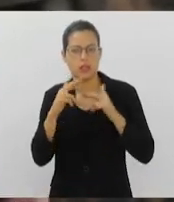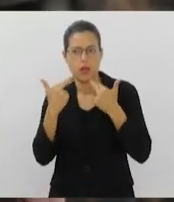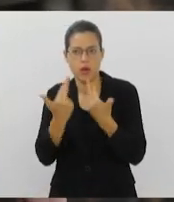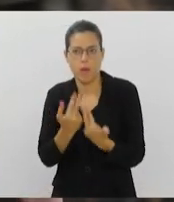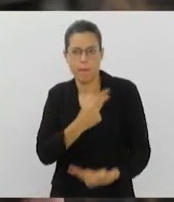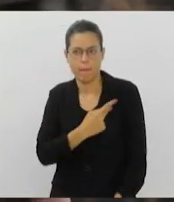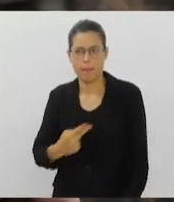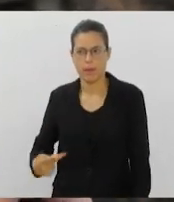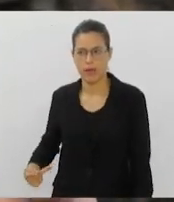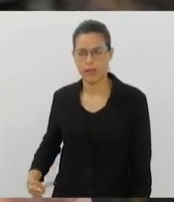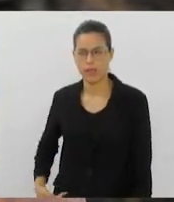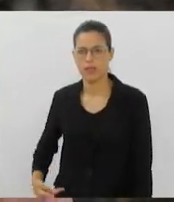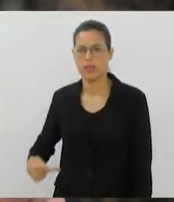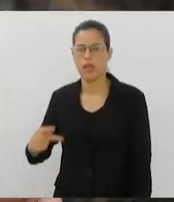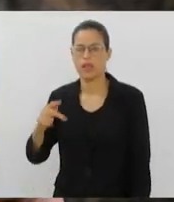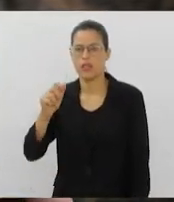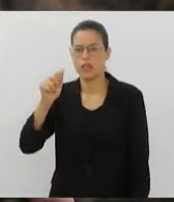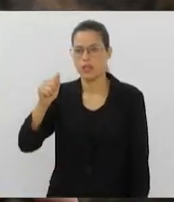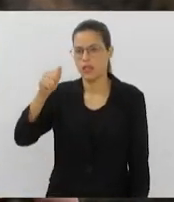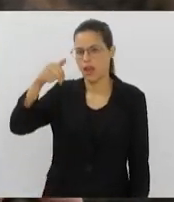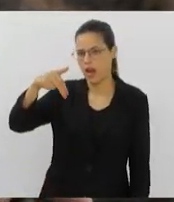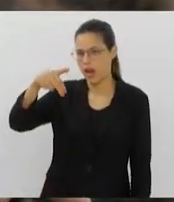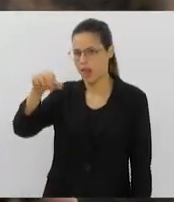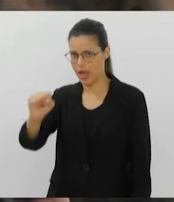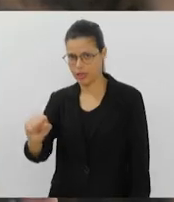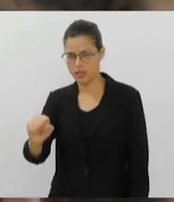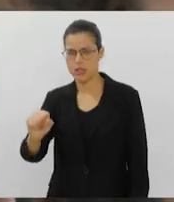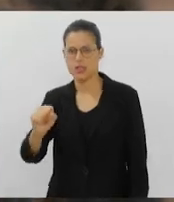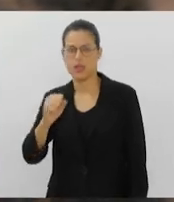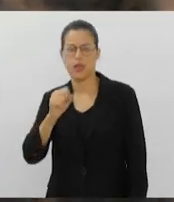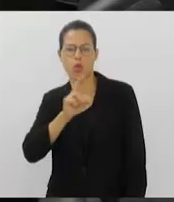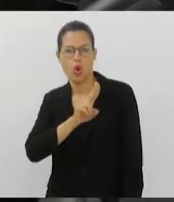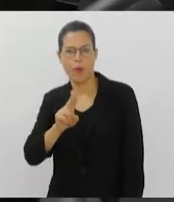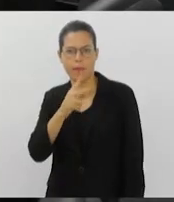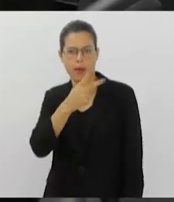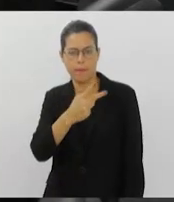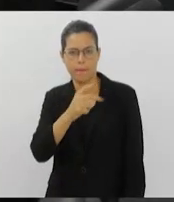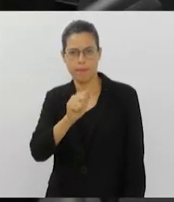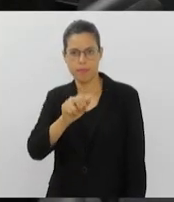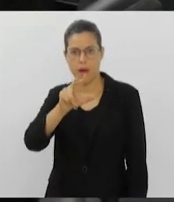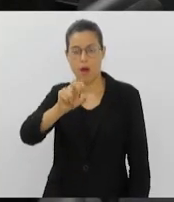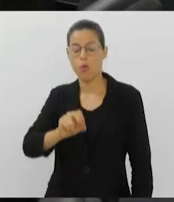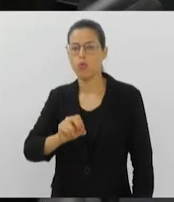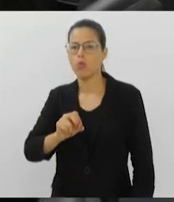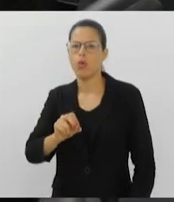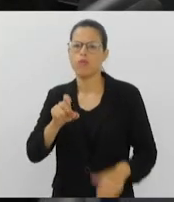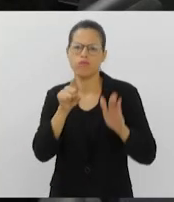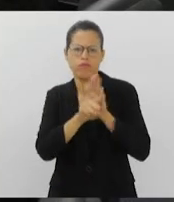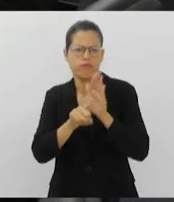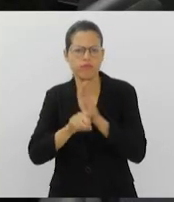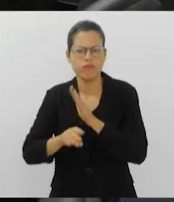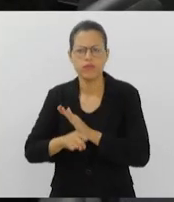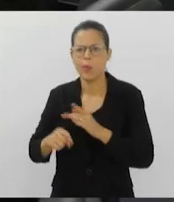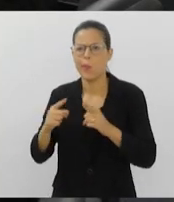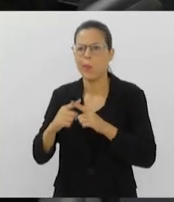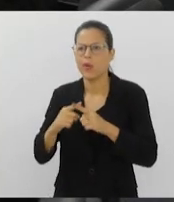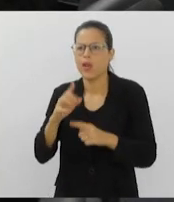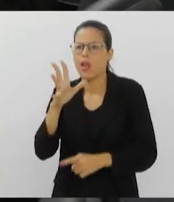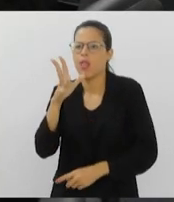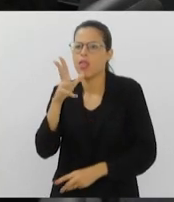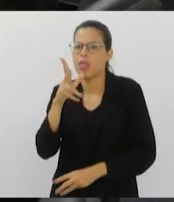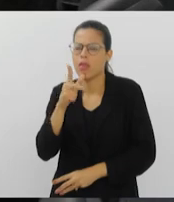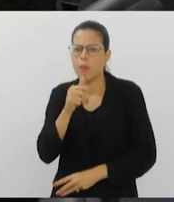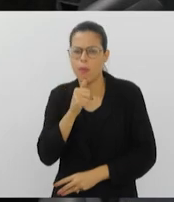Agência Nacional de Saúde Suplementar, a ANS, Paulo Rebello. Ele foi questionado sobre a demora na resposta das